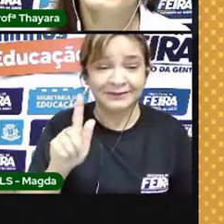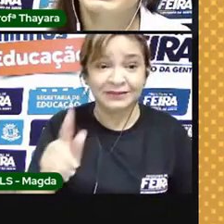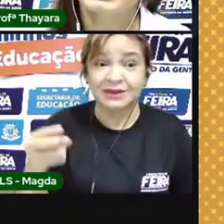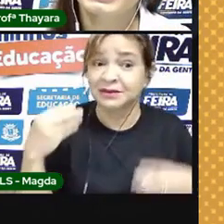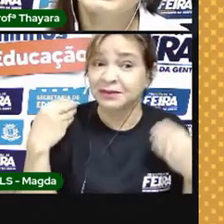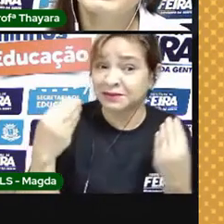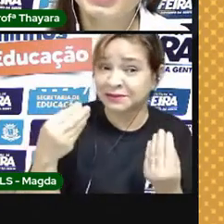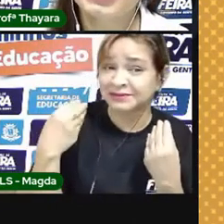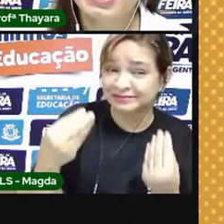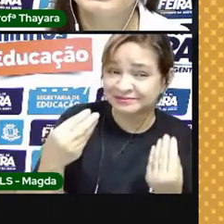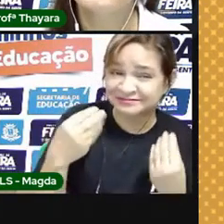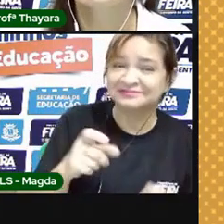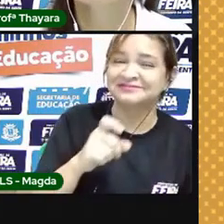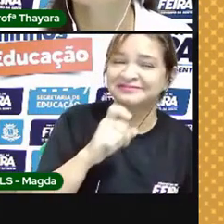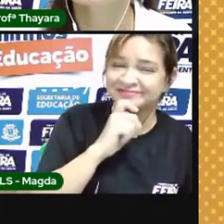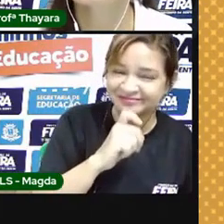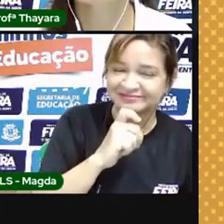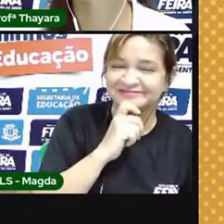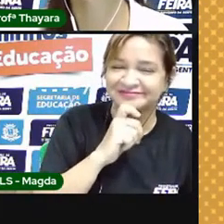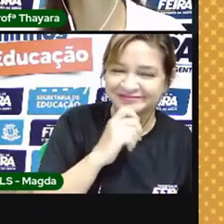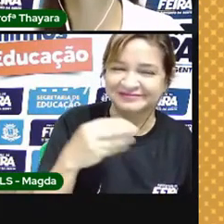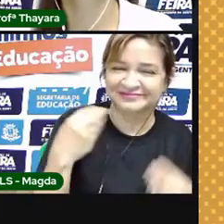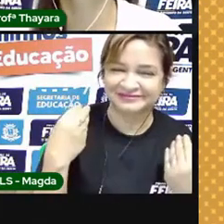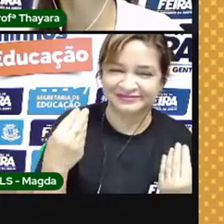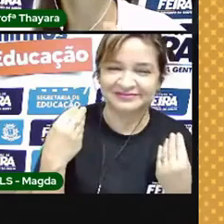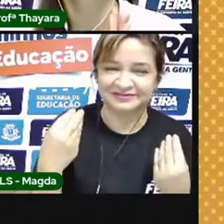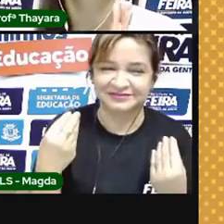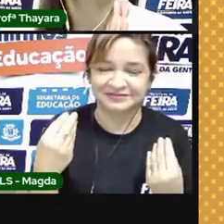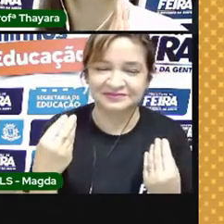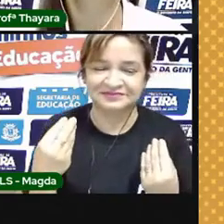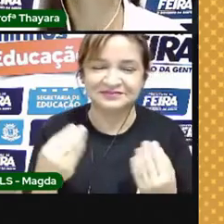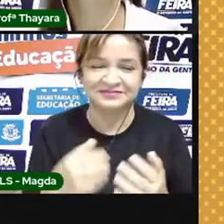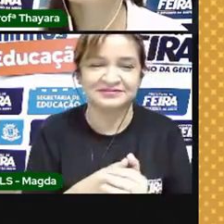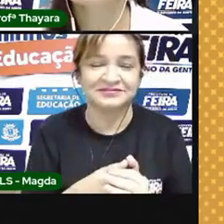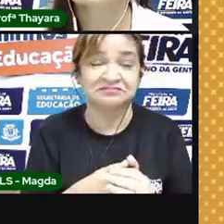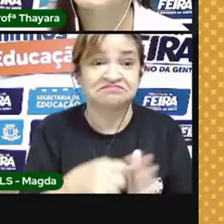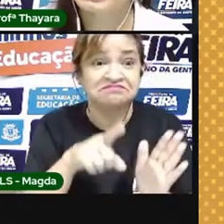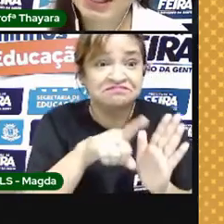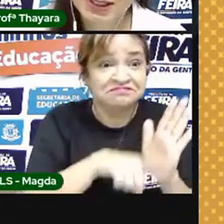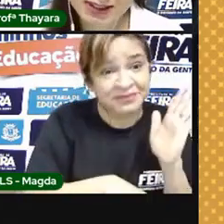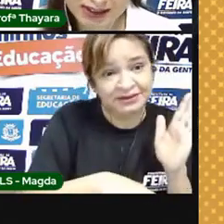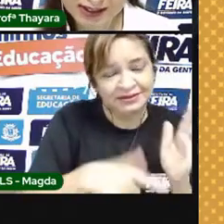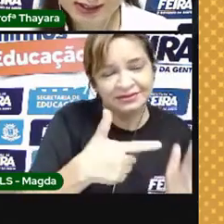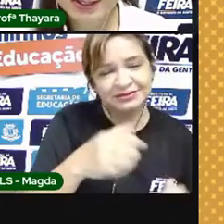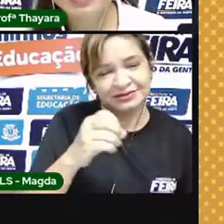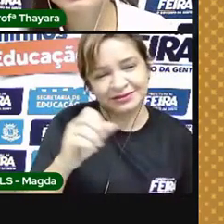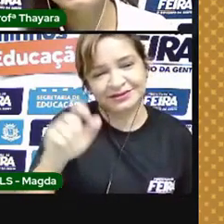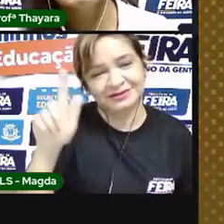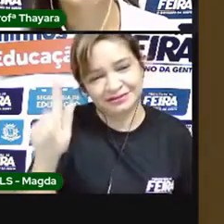estratosfera, que era 0 graus. Imagina a mesosfera, que pode chegar a menos 100 graus.